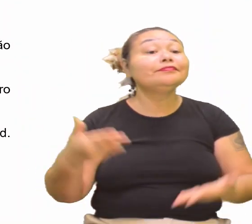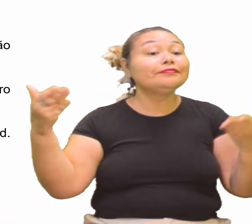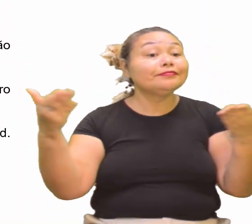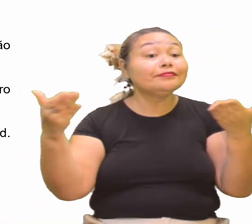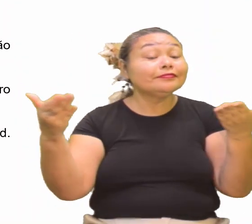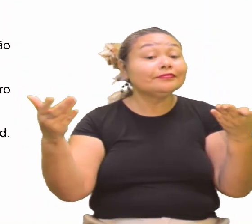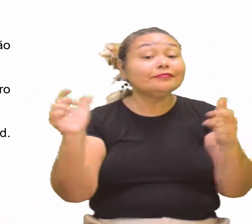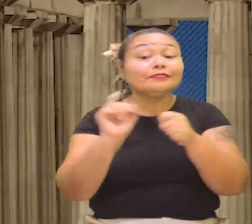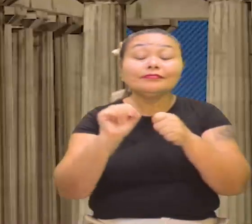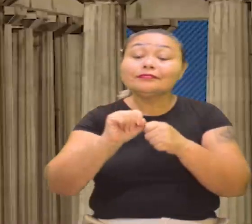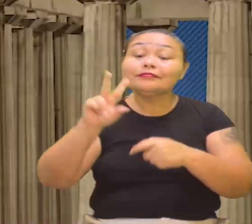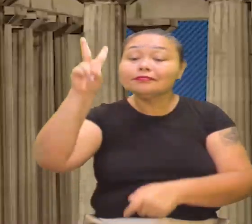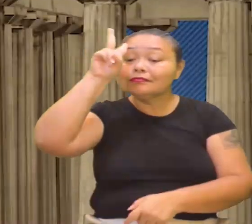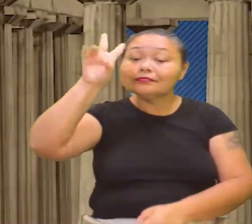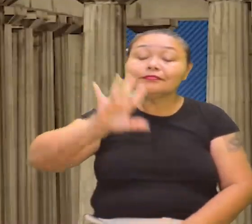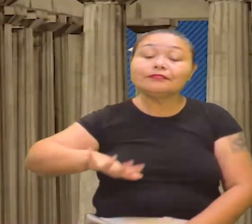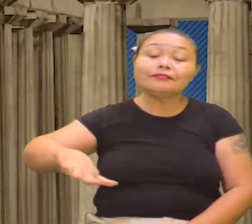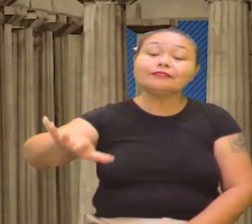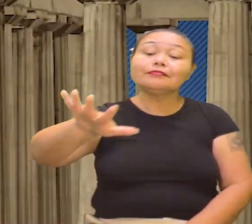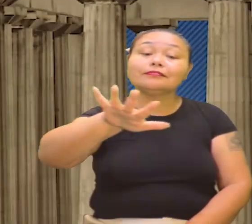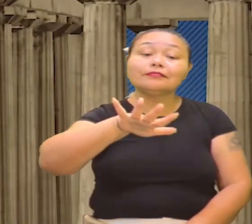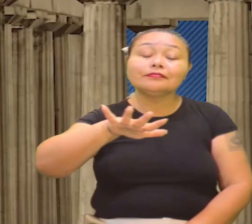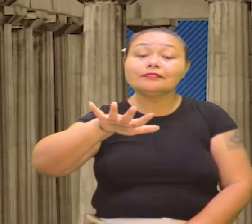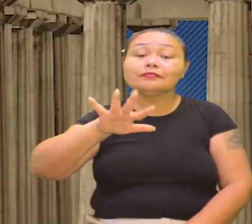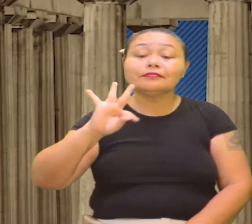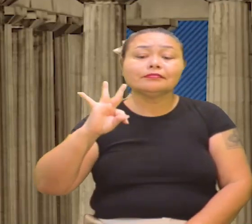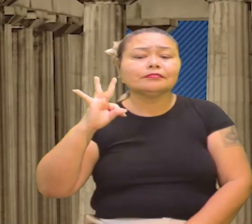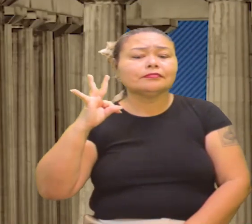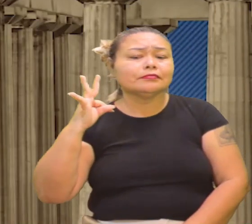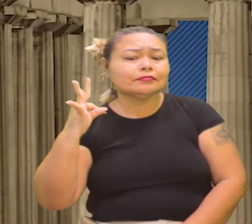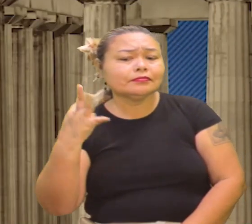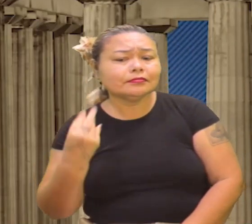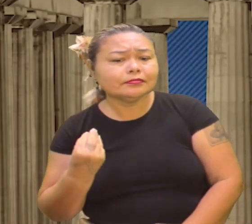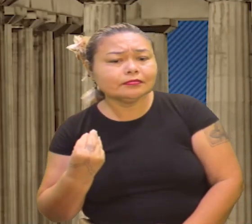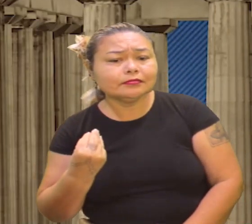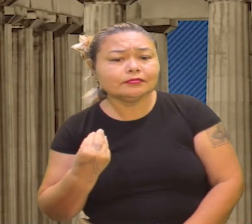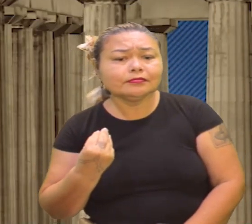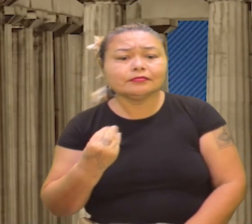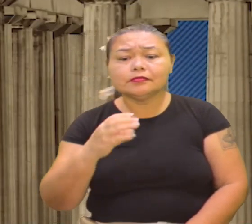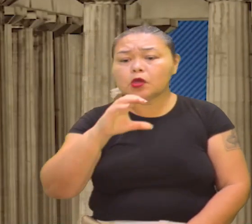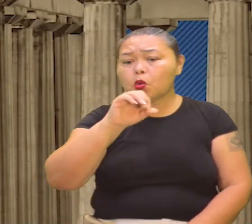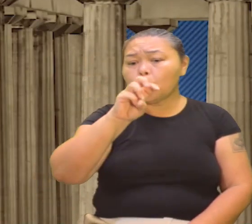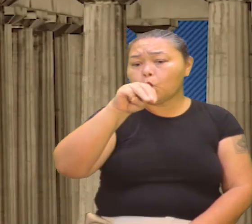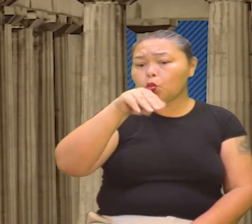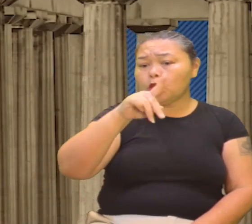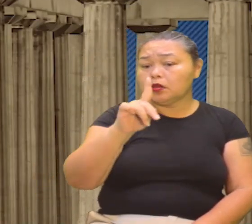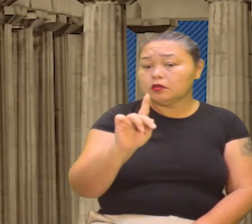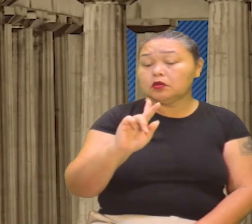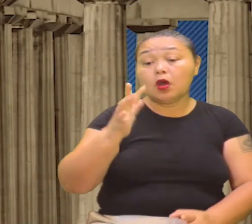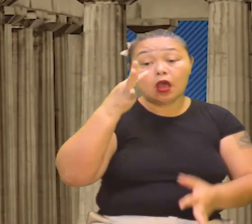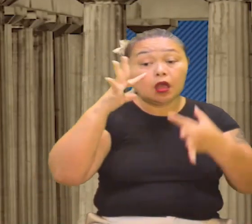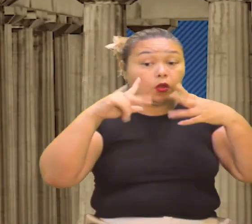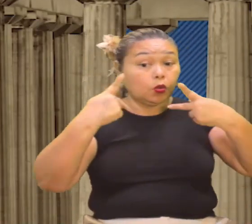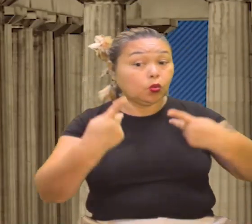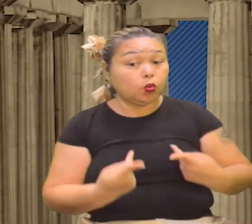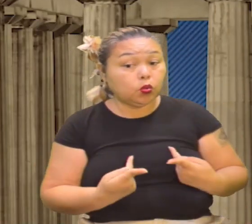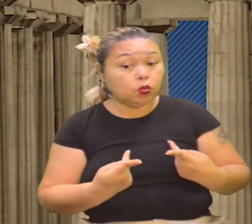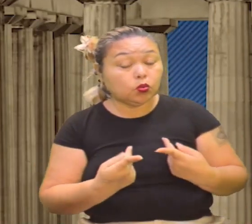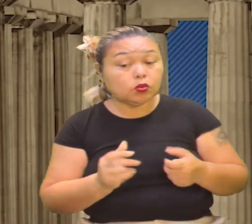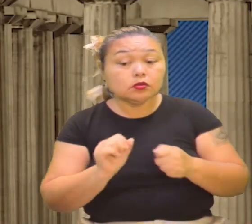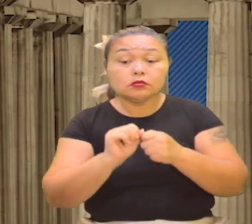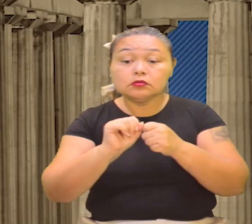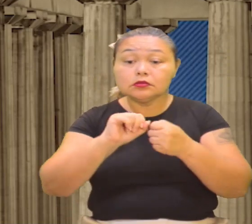você vê na história, no âmbito de histórias, o holismo, o humanismo e o